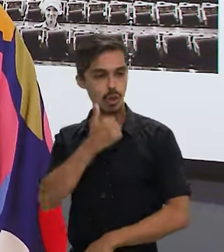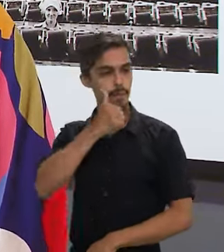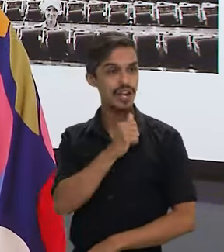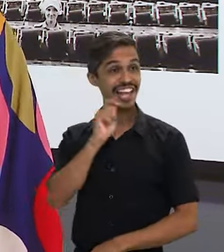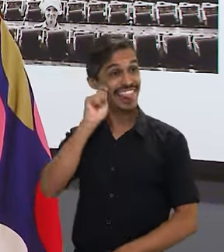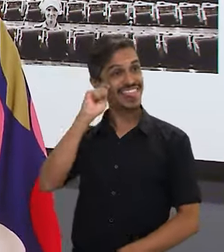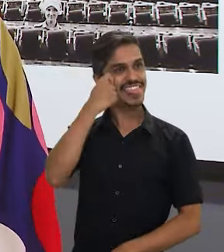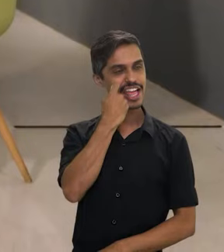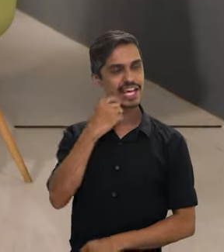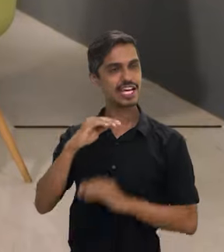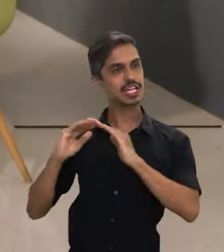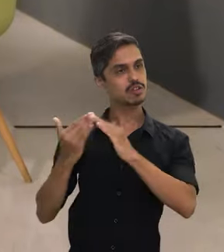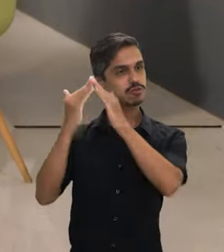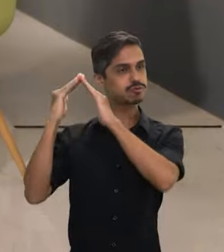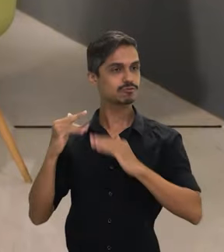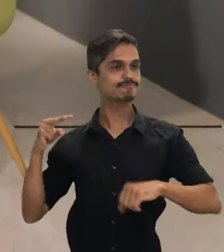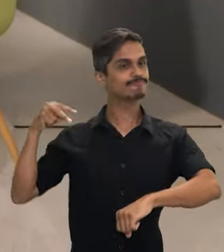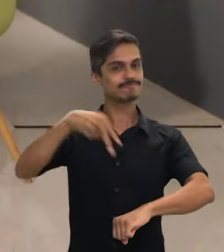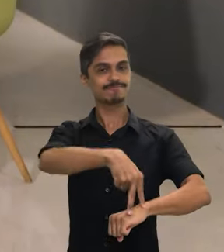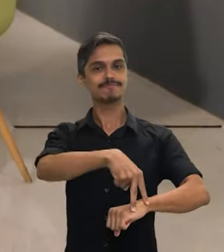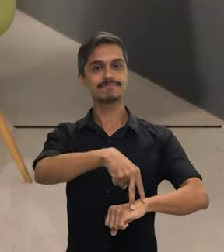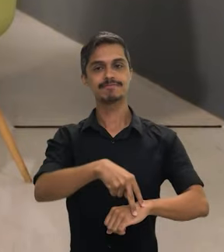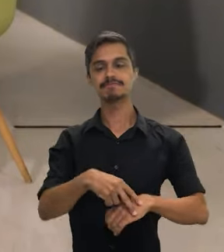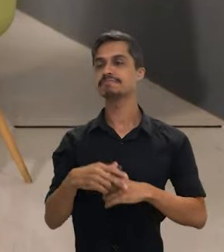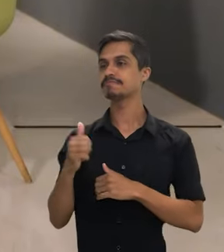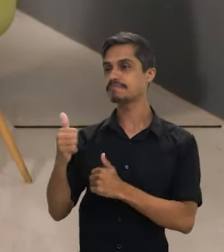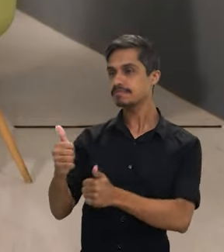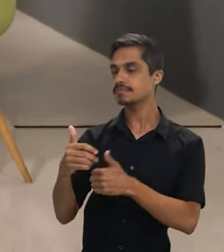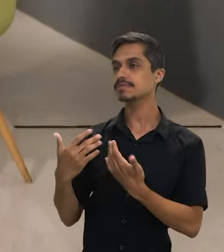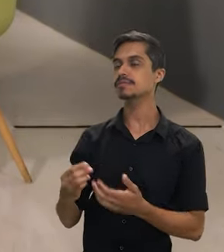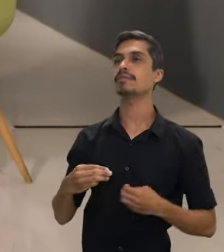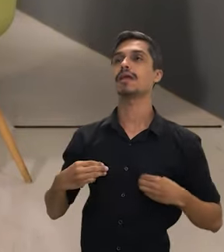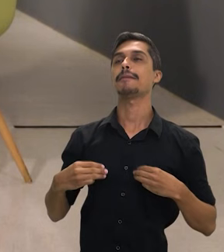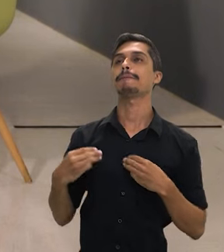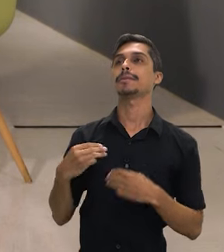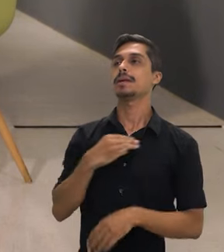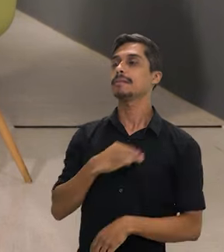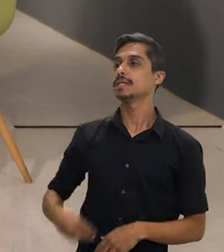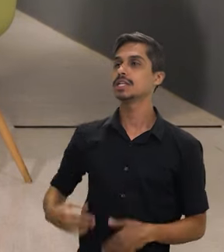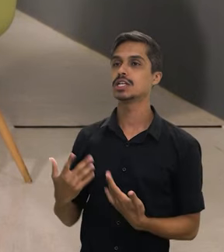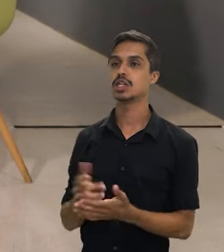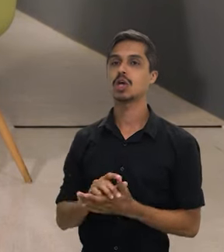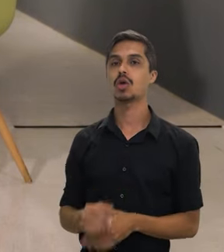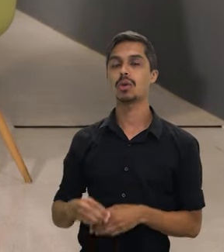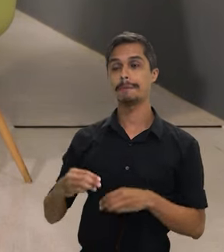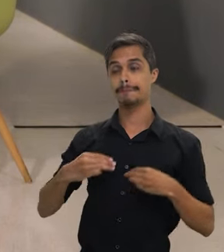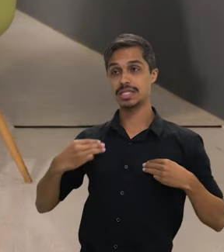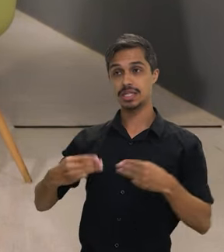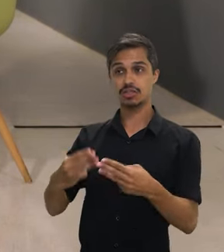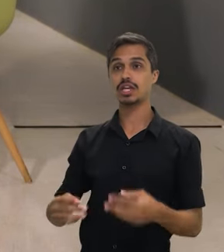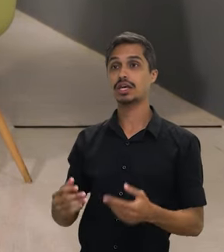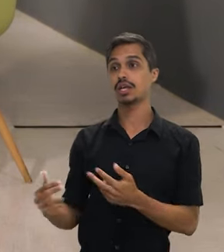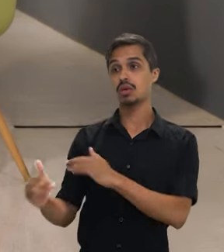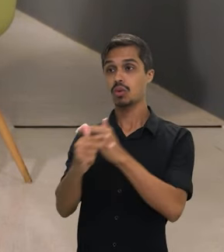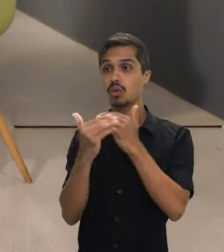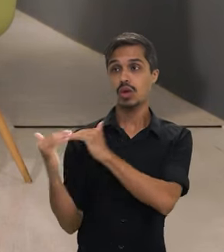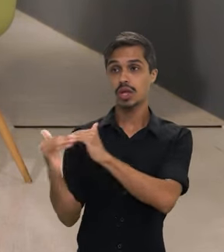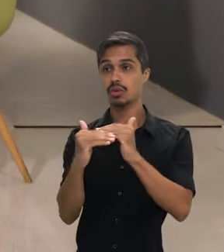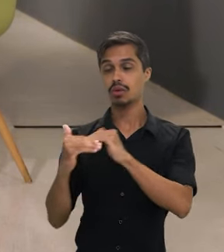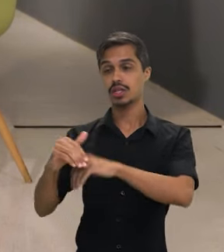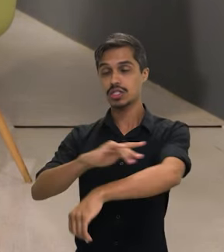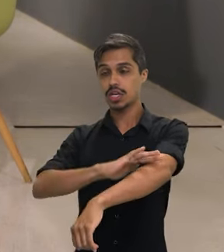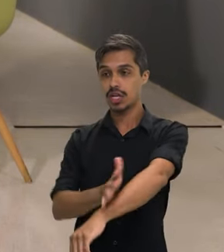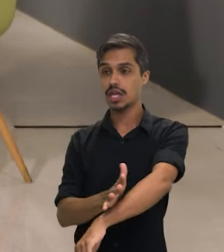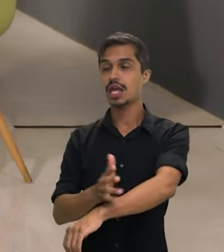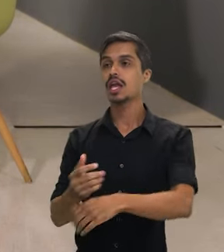menos sendo mulher negra e favelada, principalmente. Certo. Agora, ministra, o Ministério da Igualdade Racial, ele foi criado aí 20 anos depois,